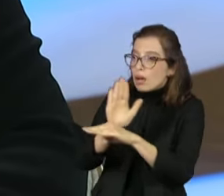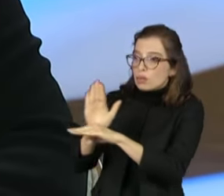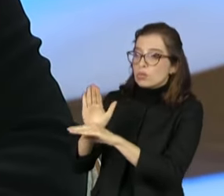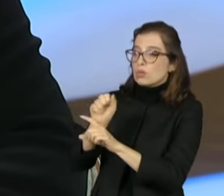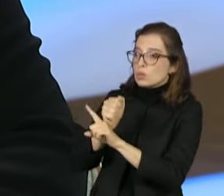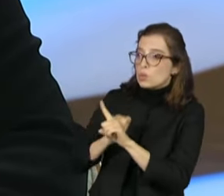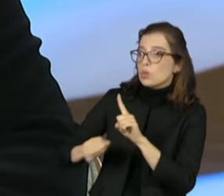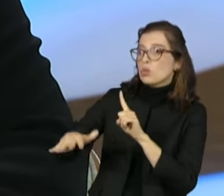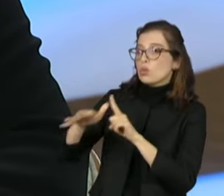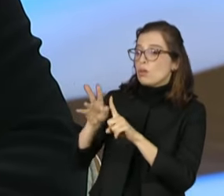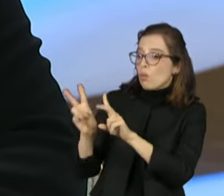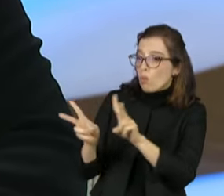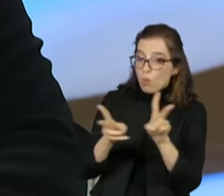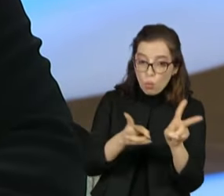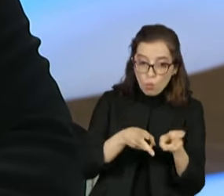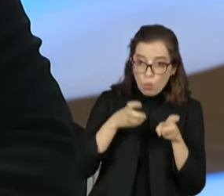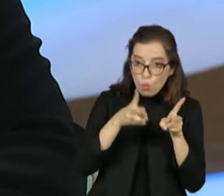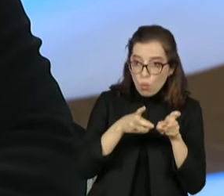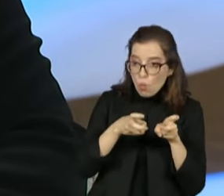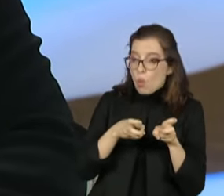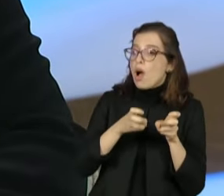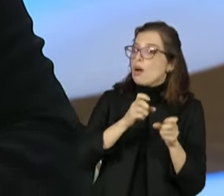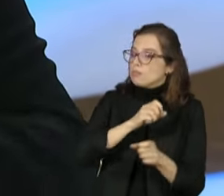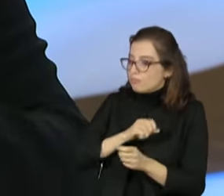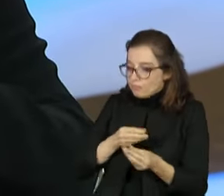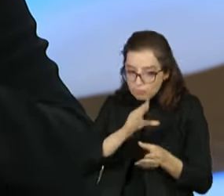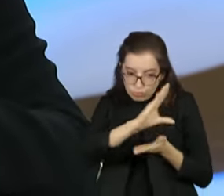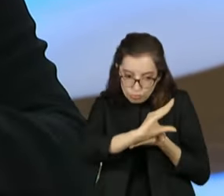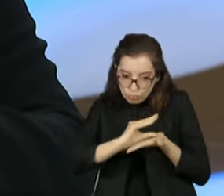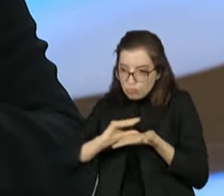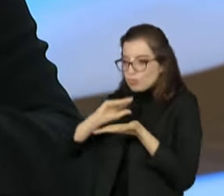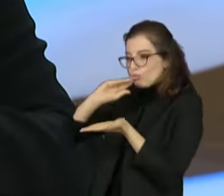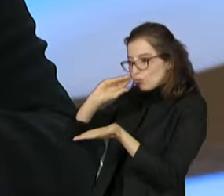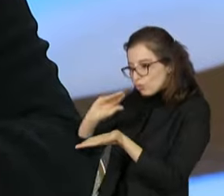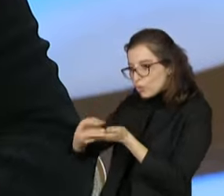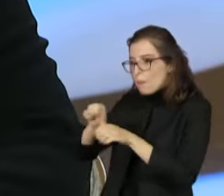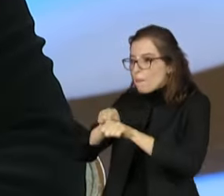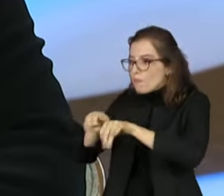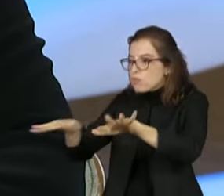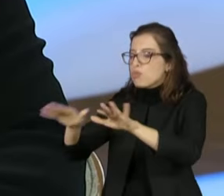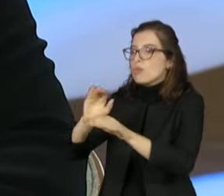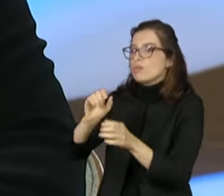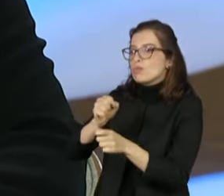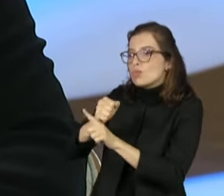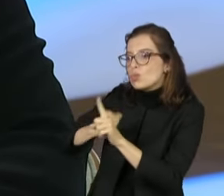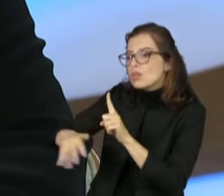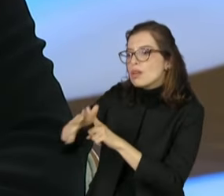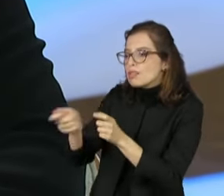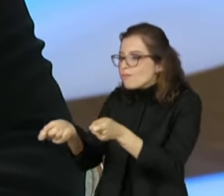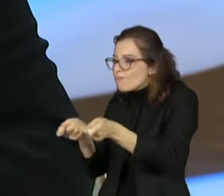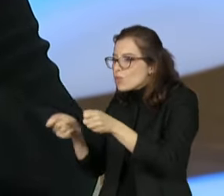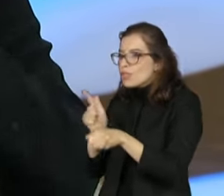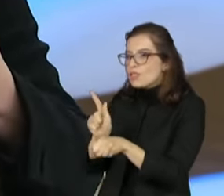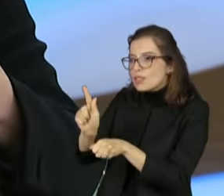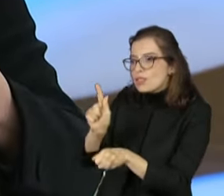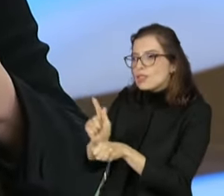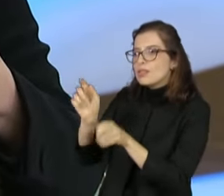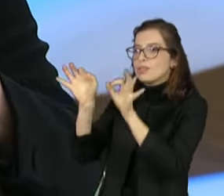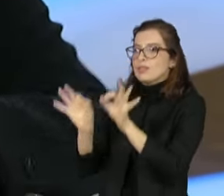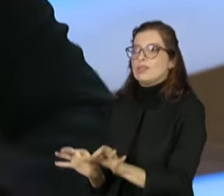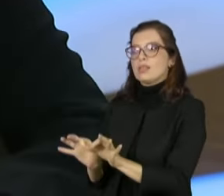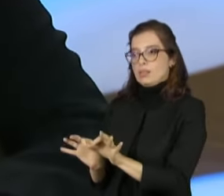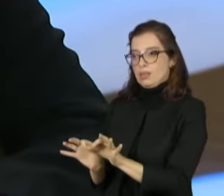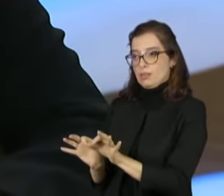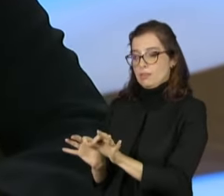dentro desse aspecto, a Petrobras, bem gerida, tem condições de resolver o problema, inclusive, da alta do preço do combustível. E vamos